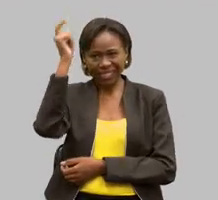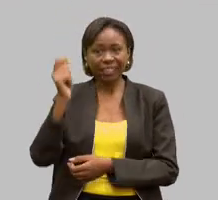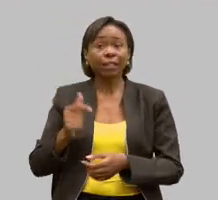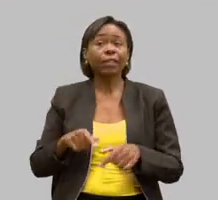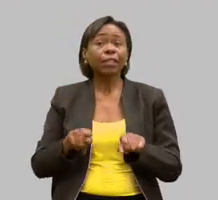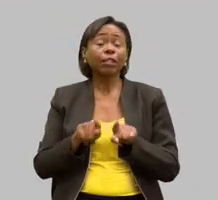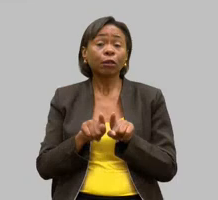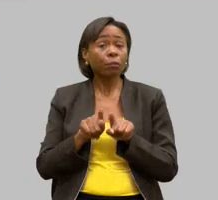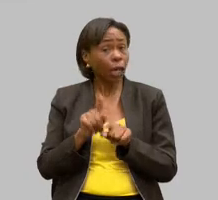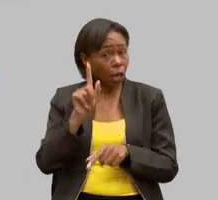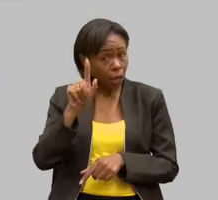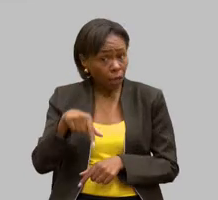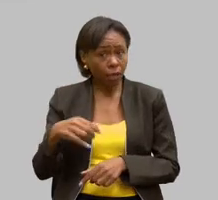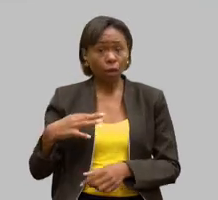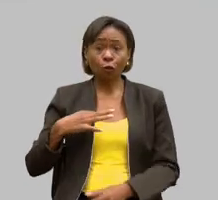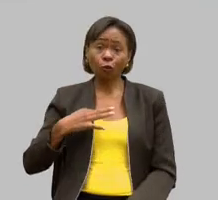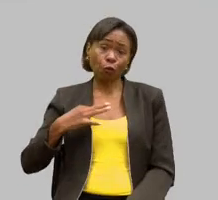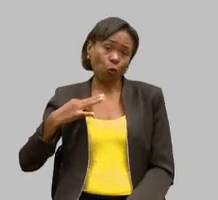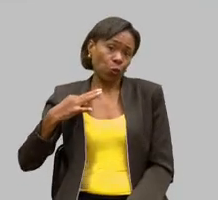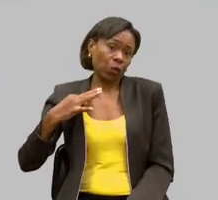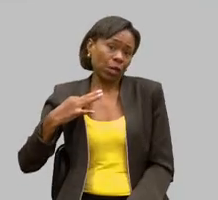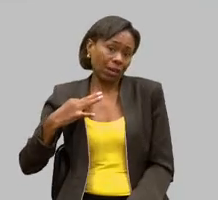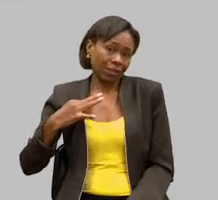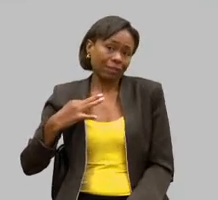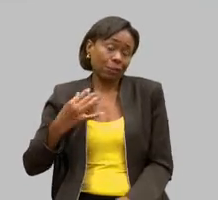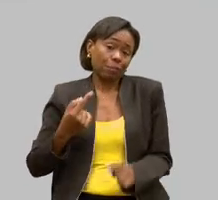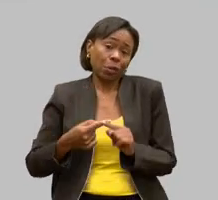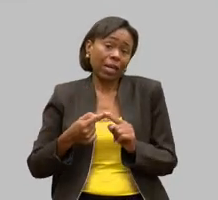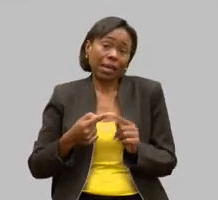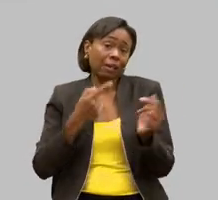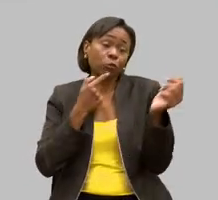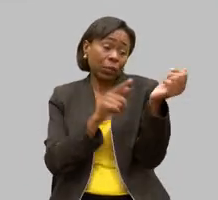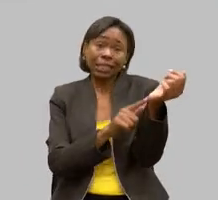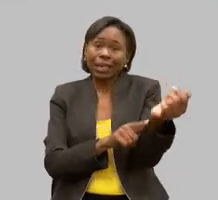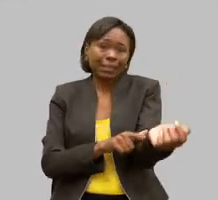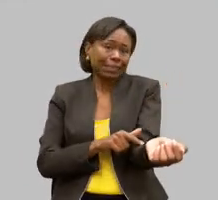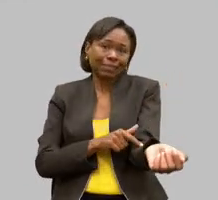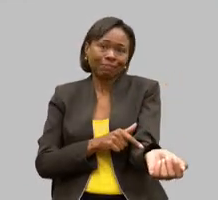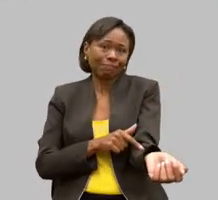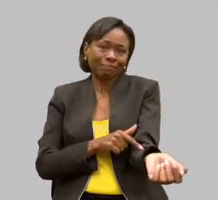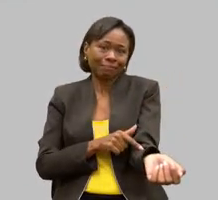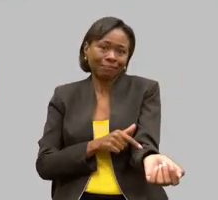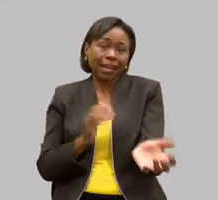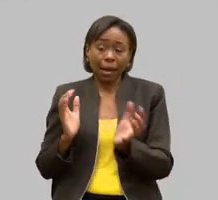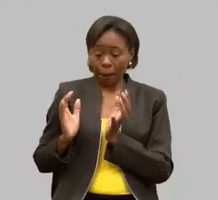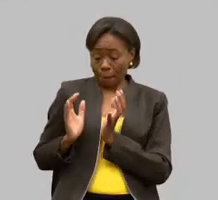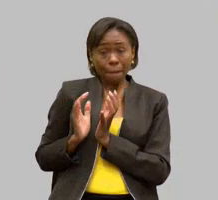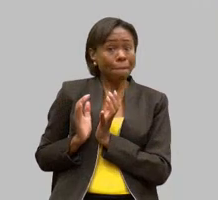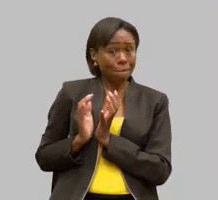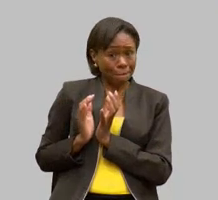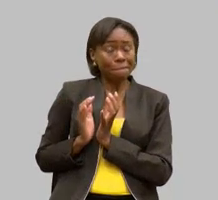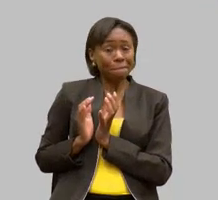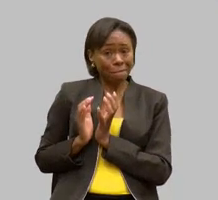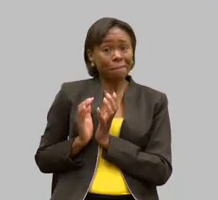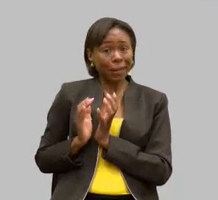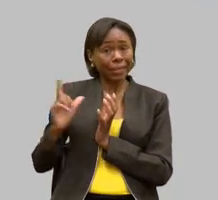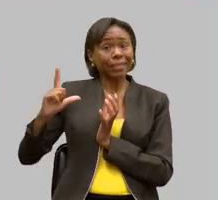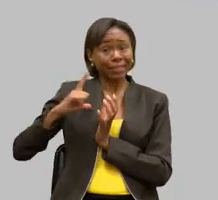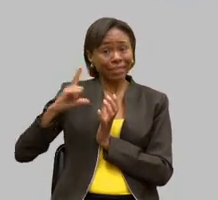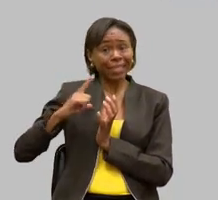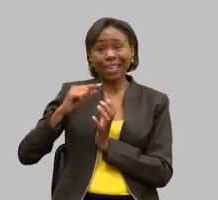porque vem do sangue a APAI carrega esse sangue